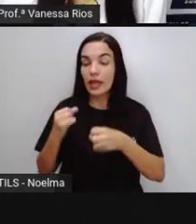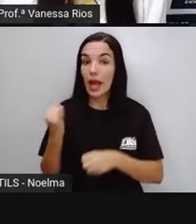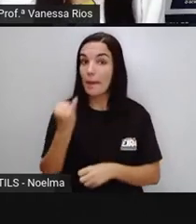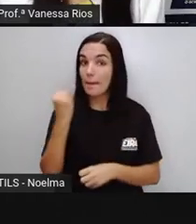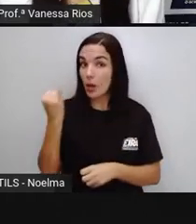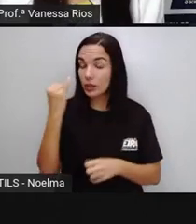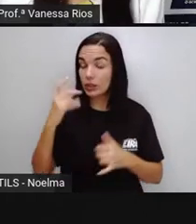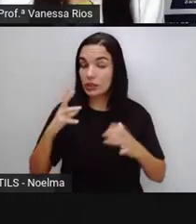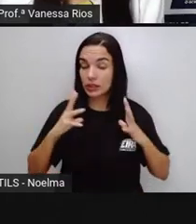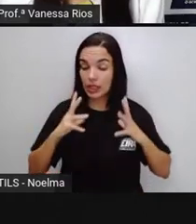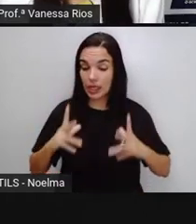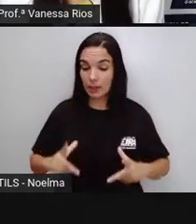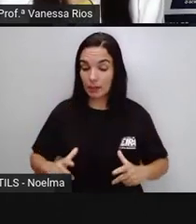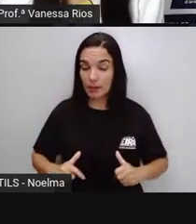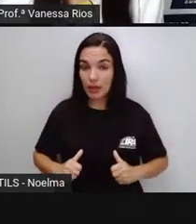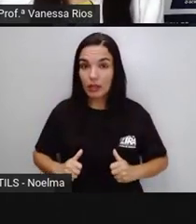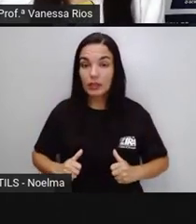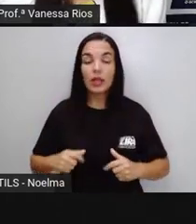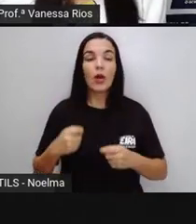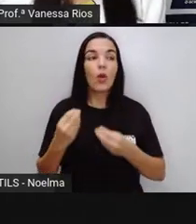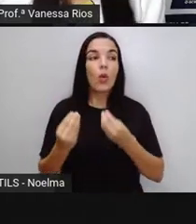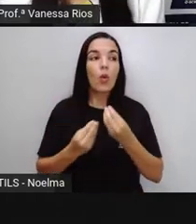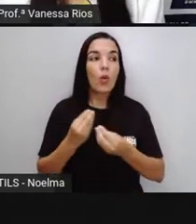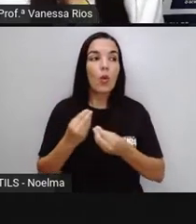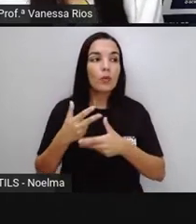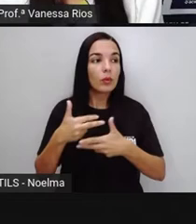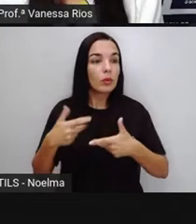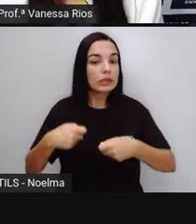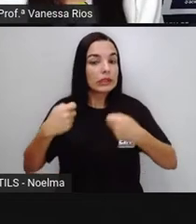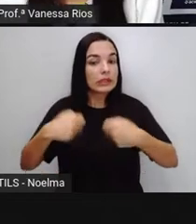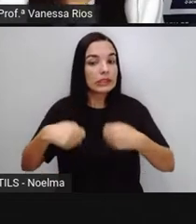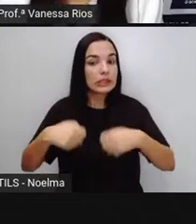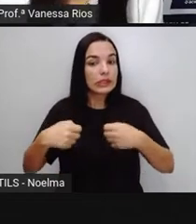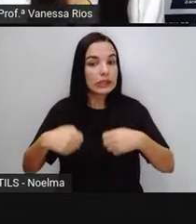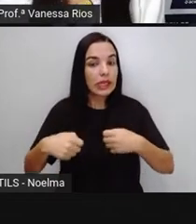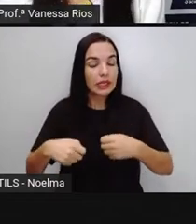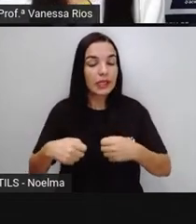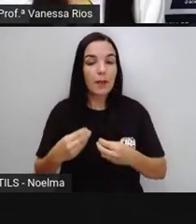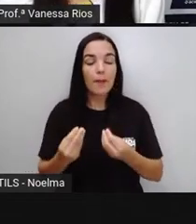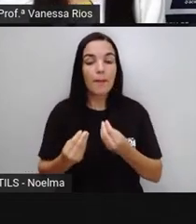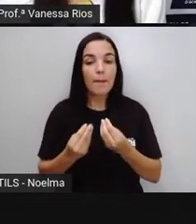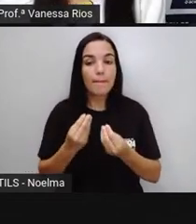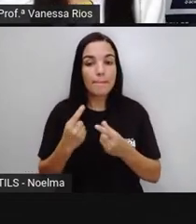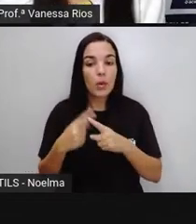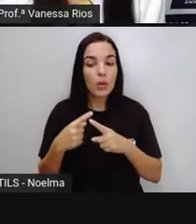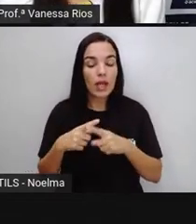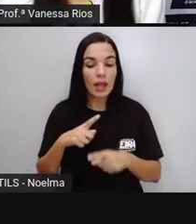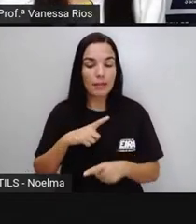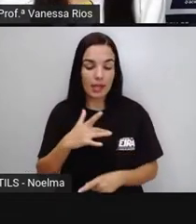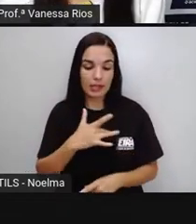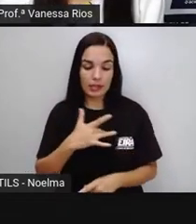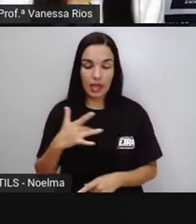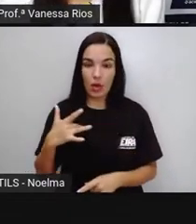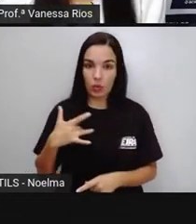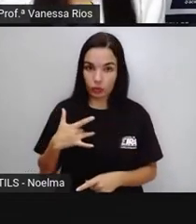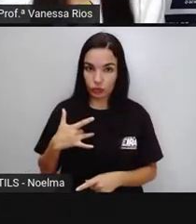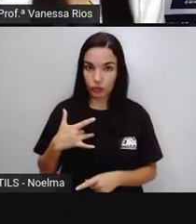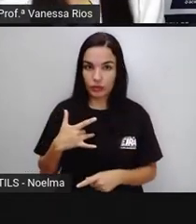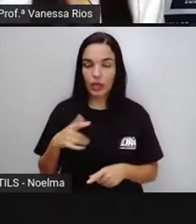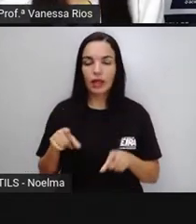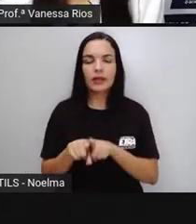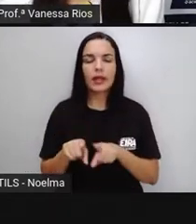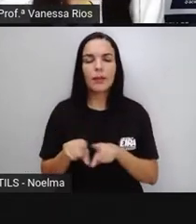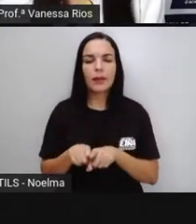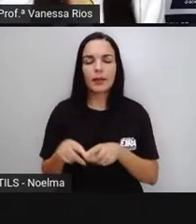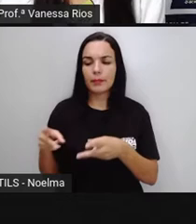higiene como uma ação necessária em promoção de saúde. E a gente já percebeu que a higiene, ela faz